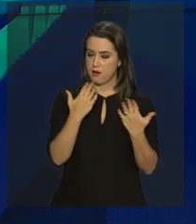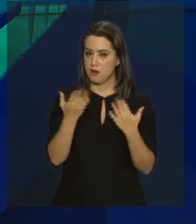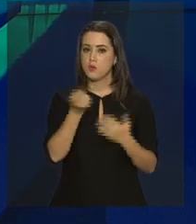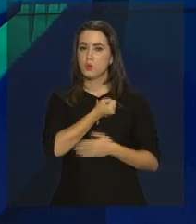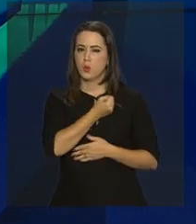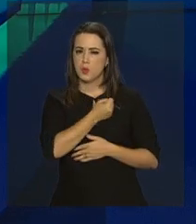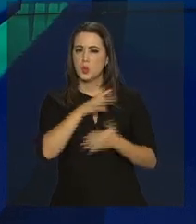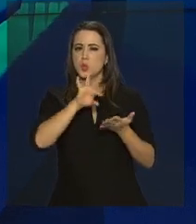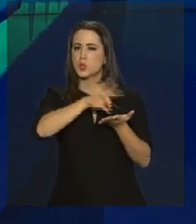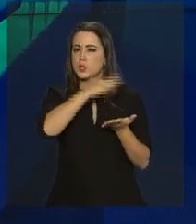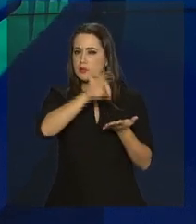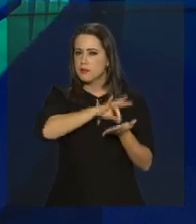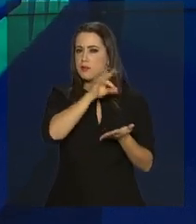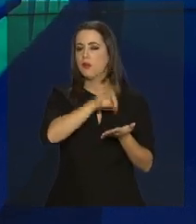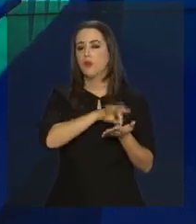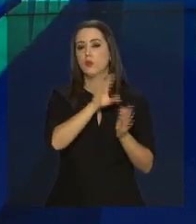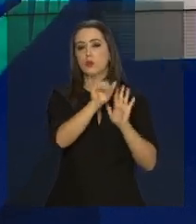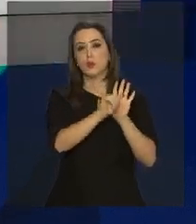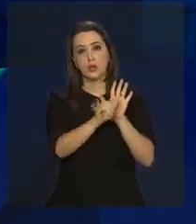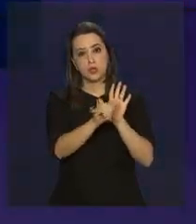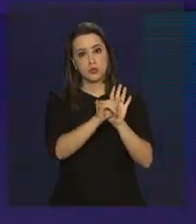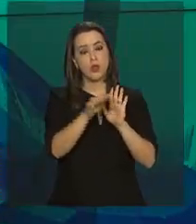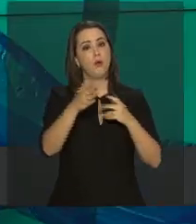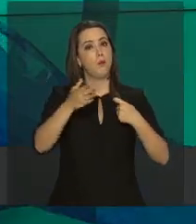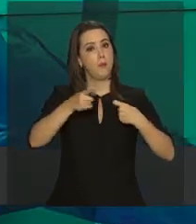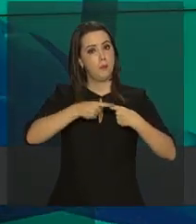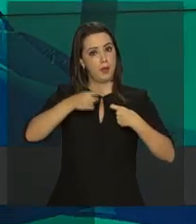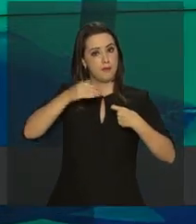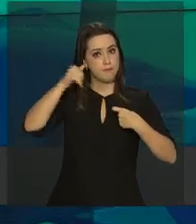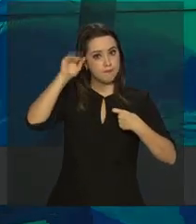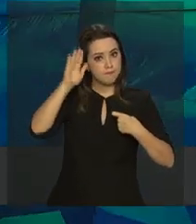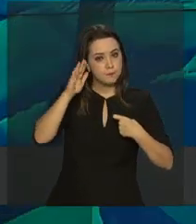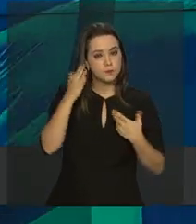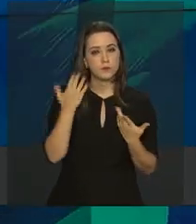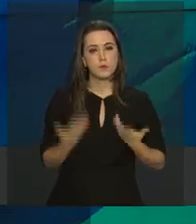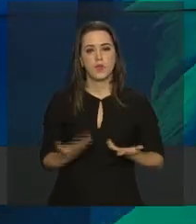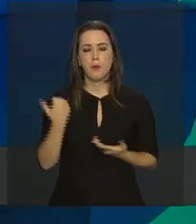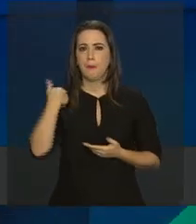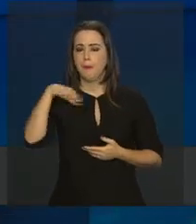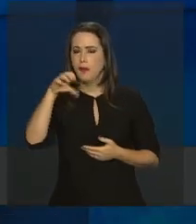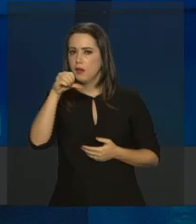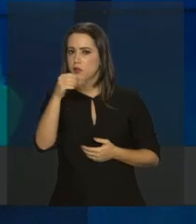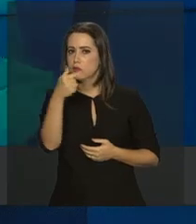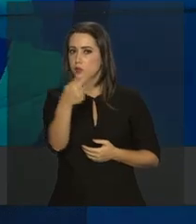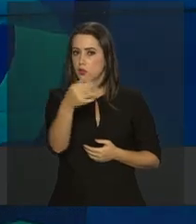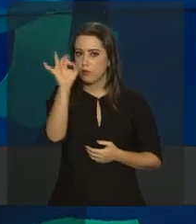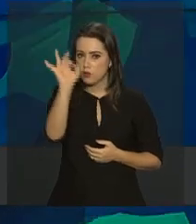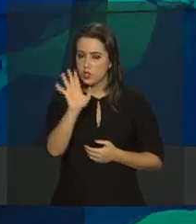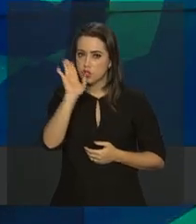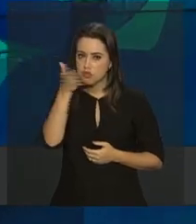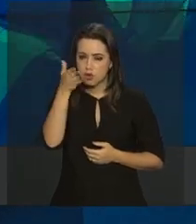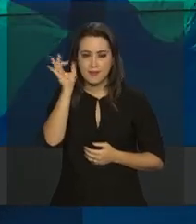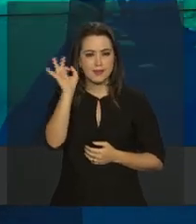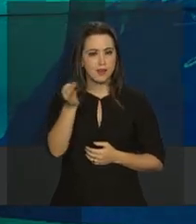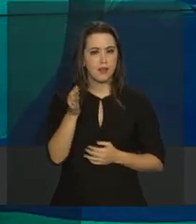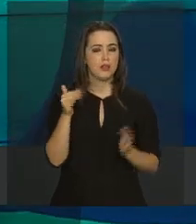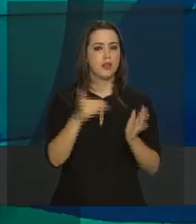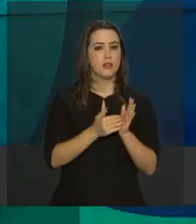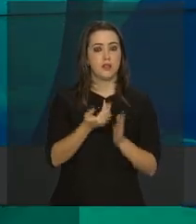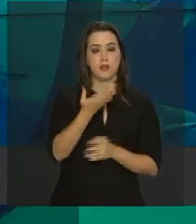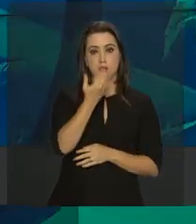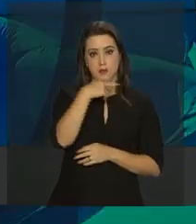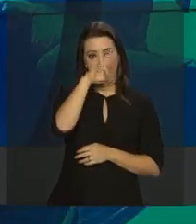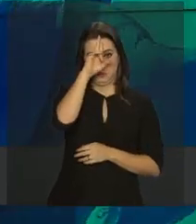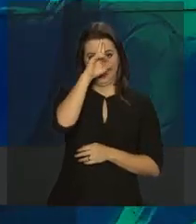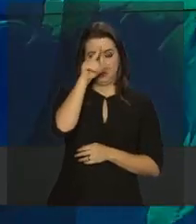das inscrições no edital do programa Mais Médicos, mais de 97% das vagas já foram preenchidas. Até o meio-dia,